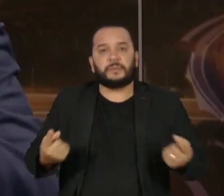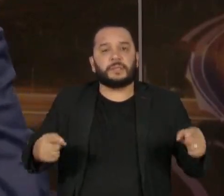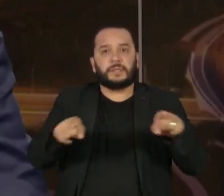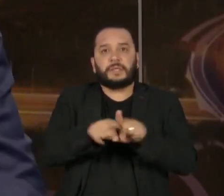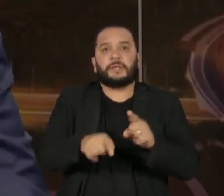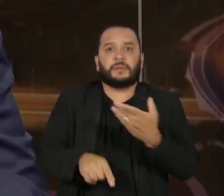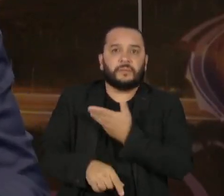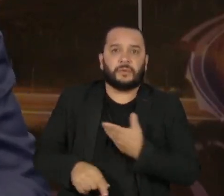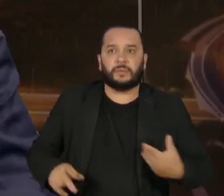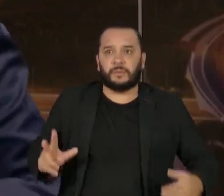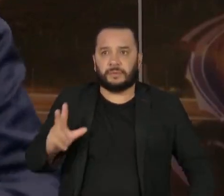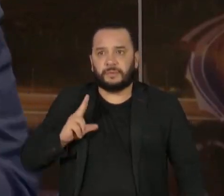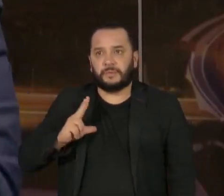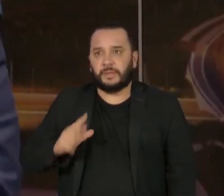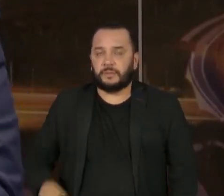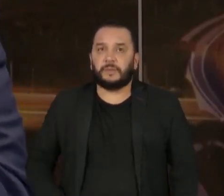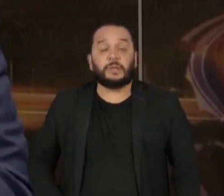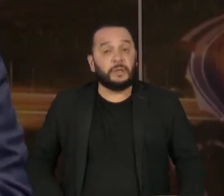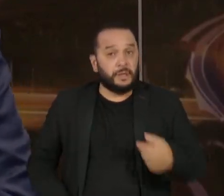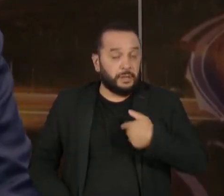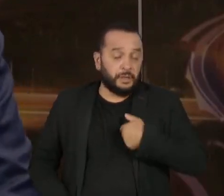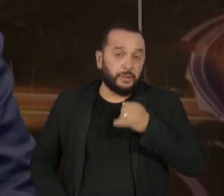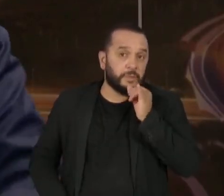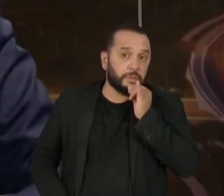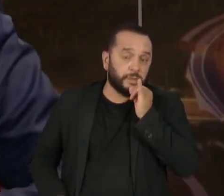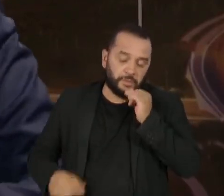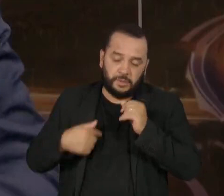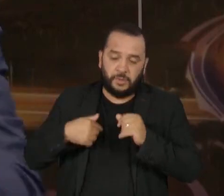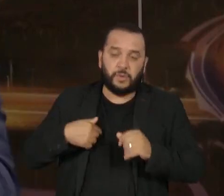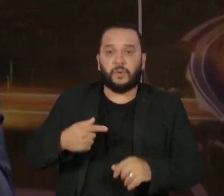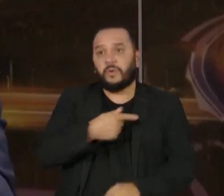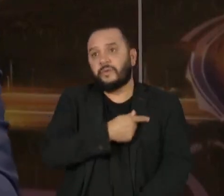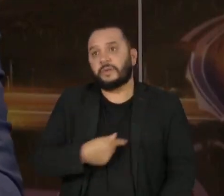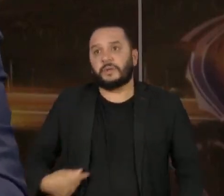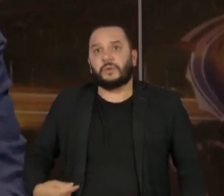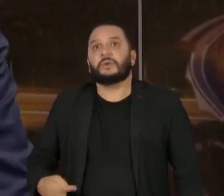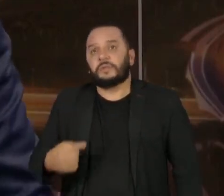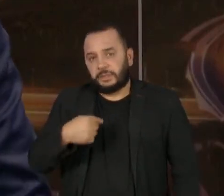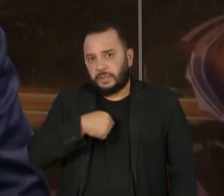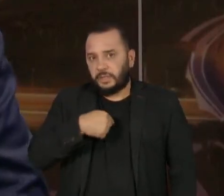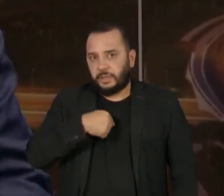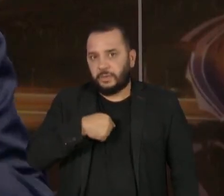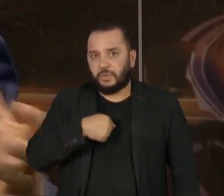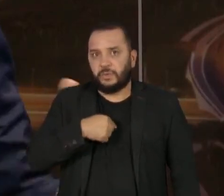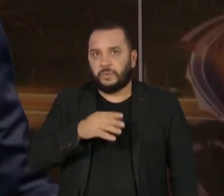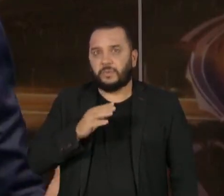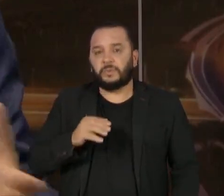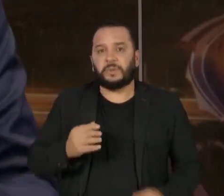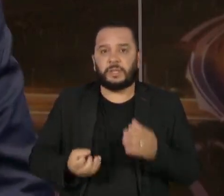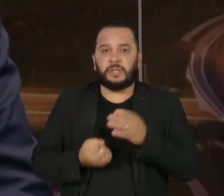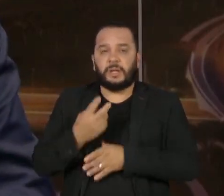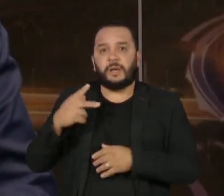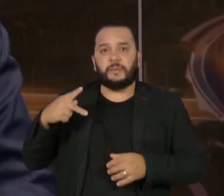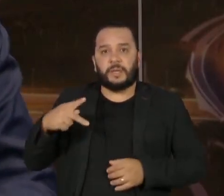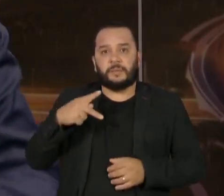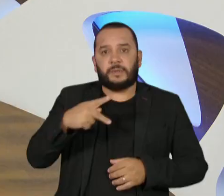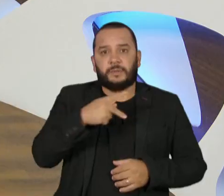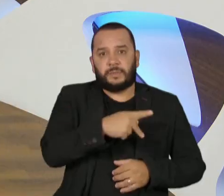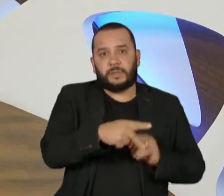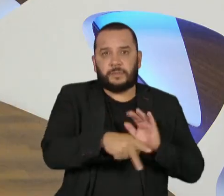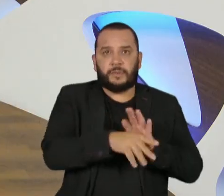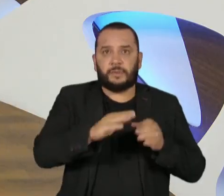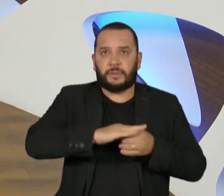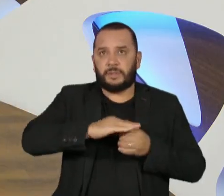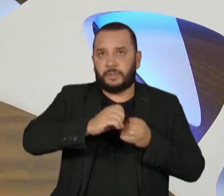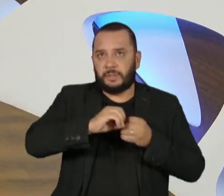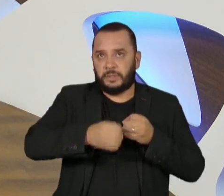público-privada. Eu, por exemplo, na condição de governador, estava encaminhada para fazer uma PPP do saneamento para